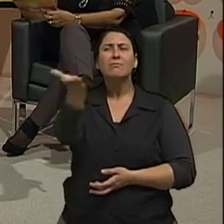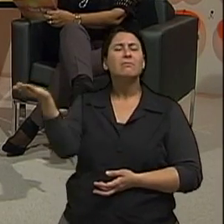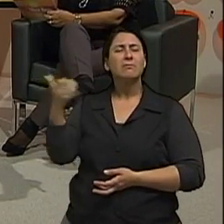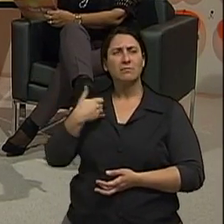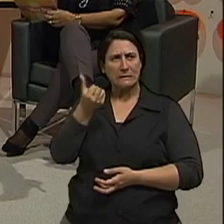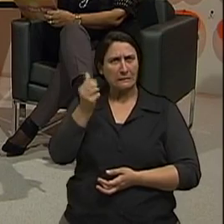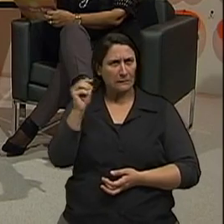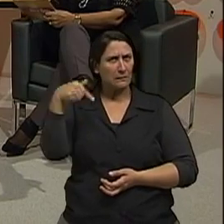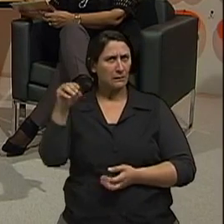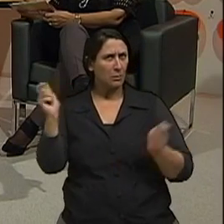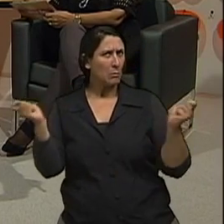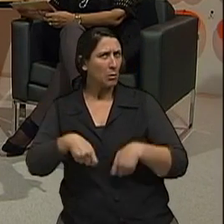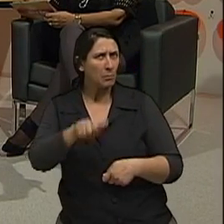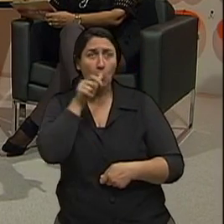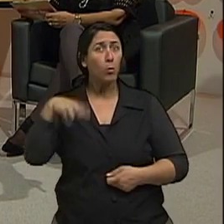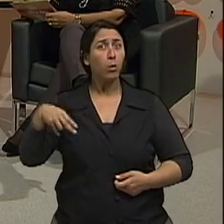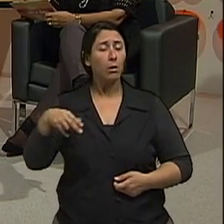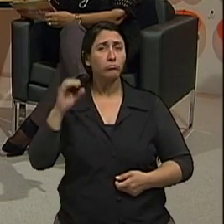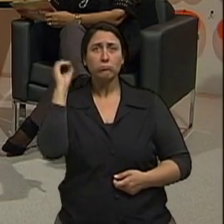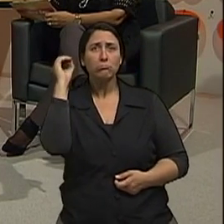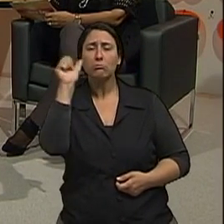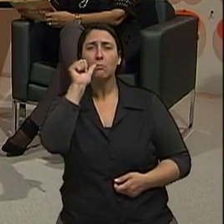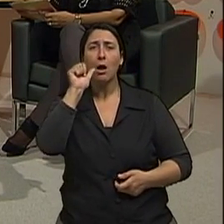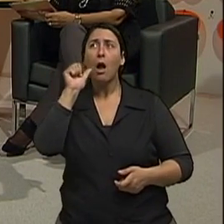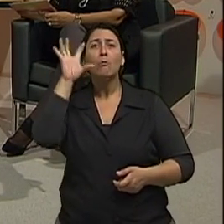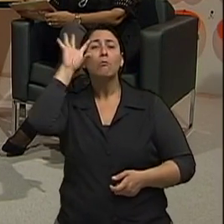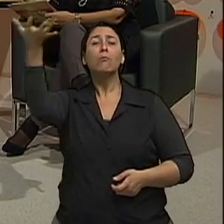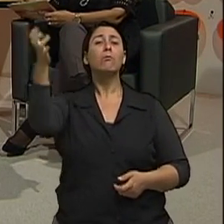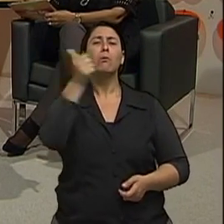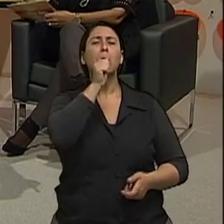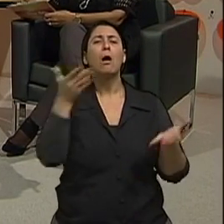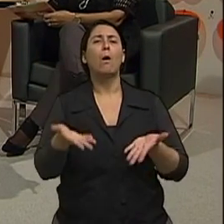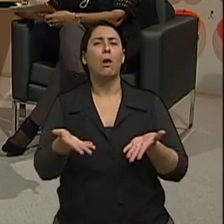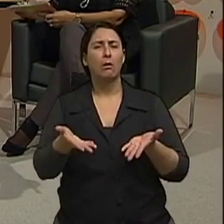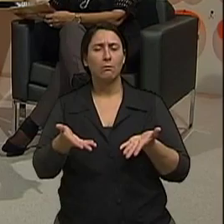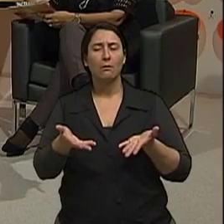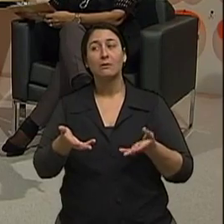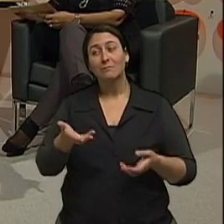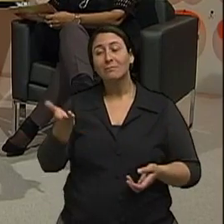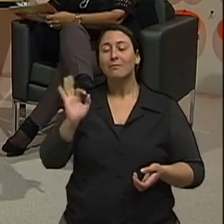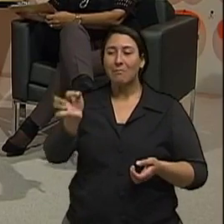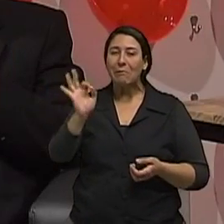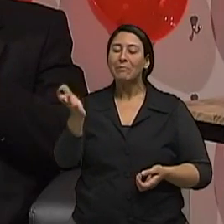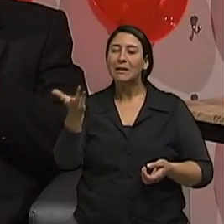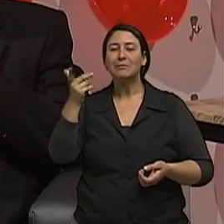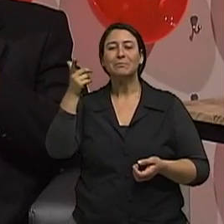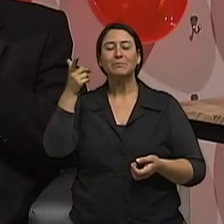Este ponto é um ponto muitíssimo importante que eu iria espontaneamente comentar se não tivesse perguntado. Perfeito. final.